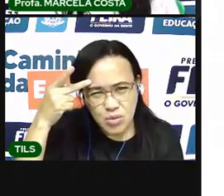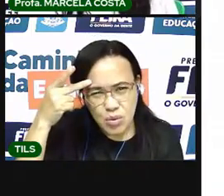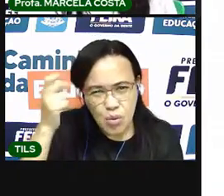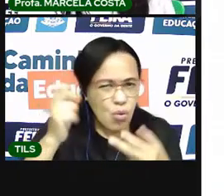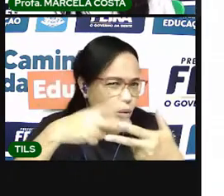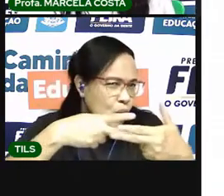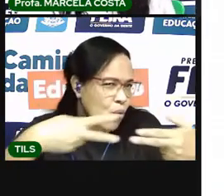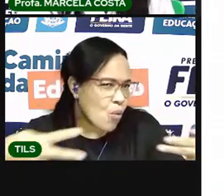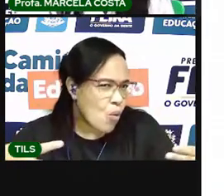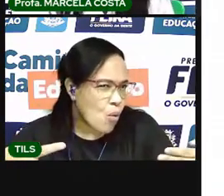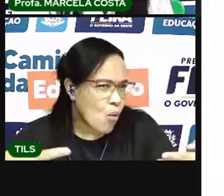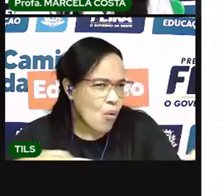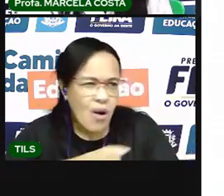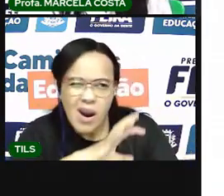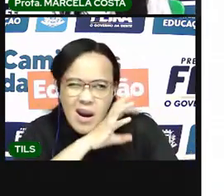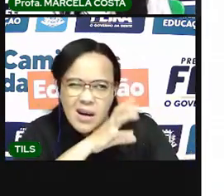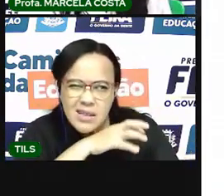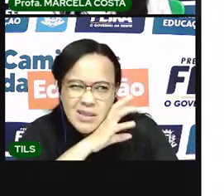Ou é nome de um animal?